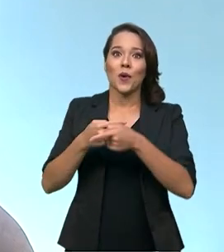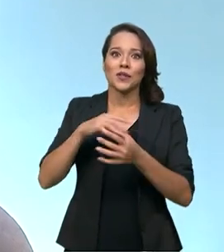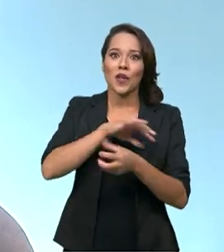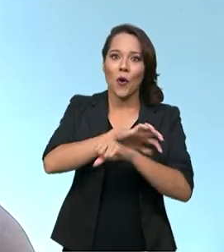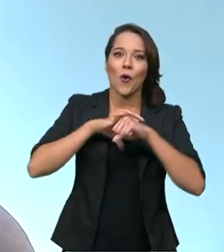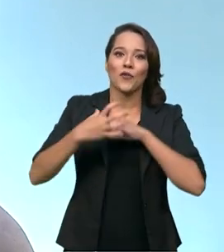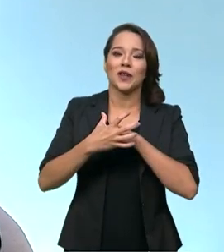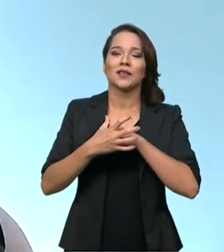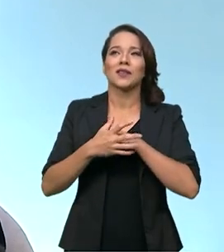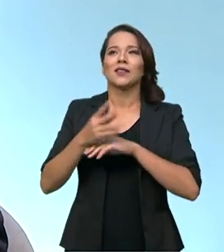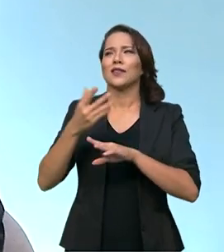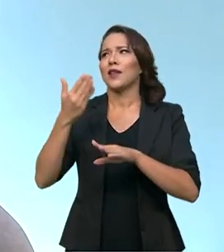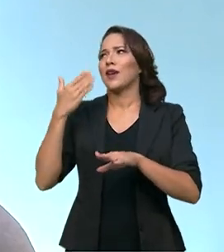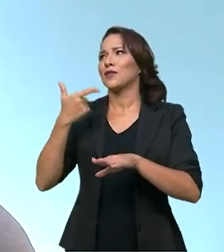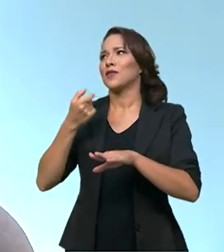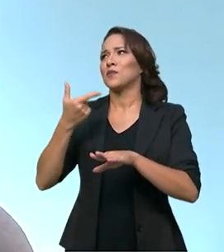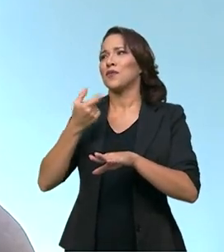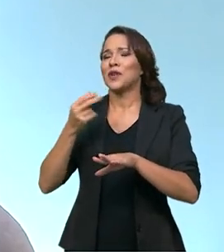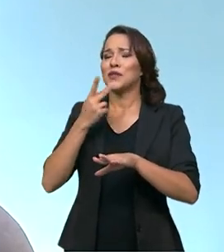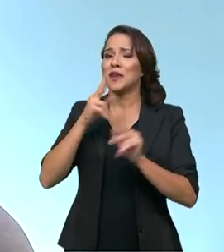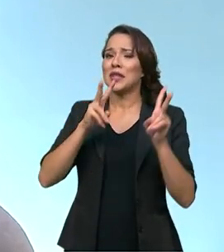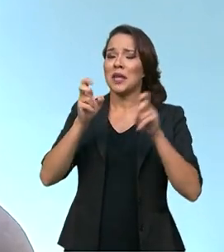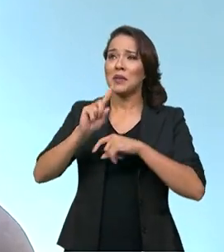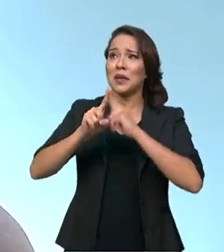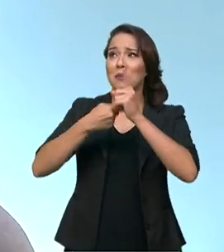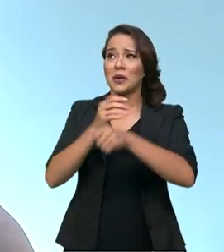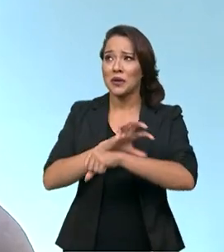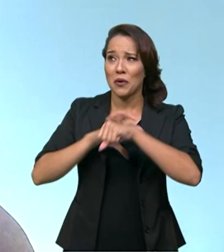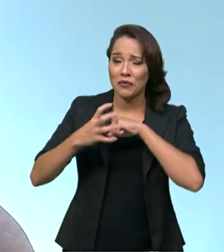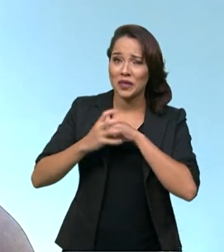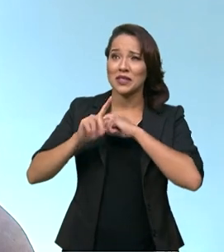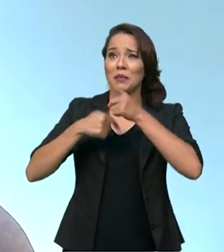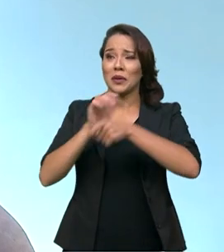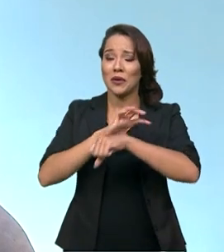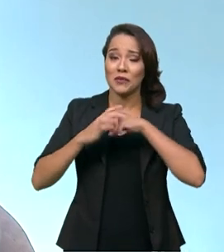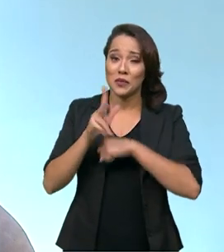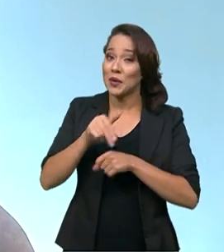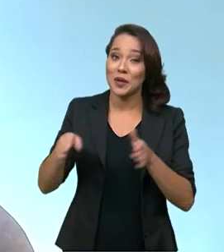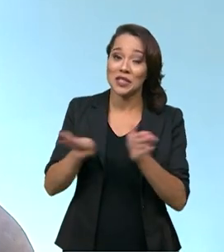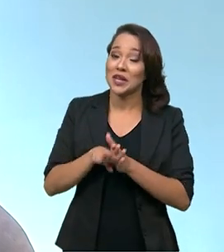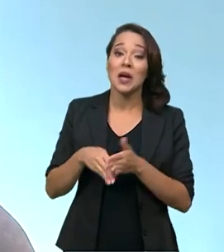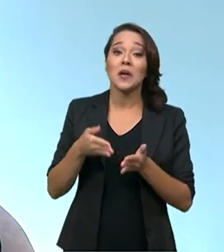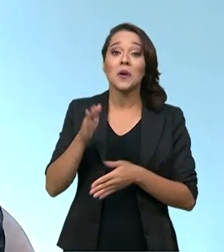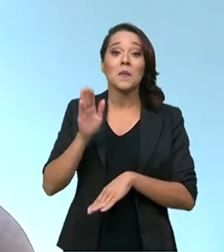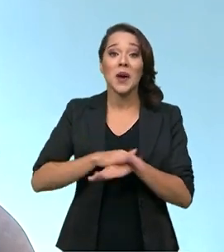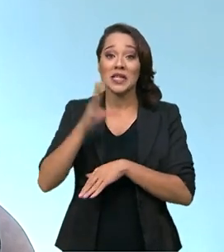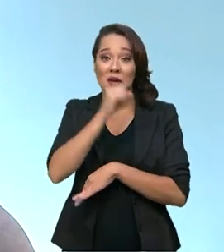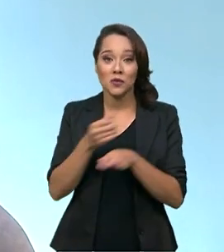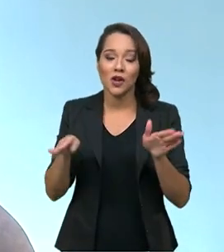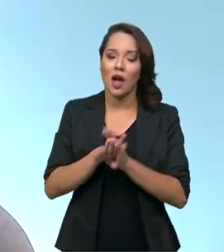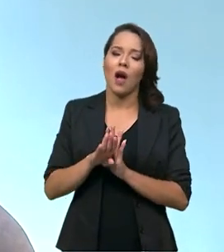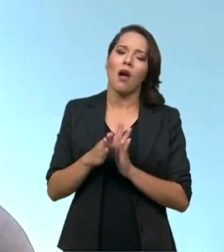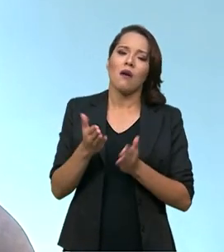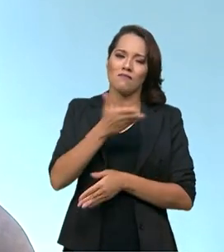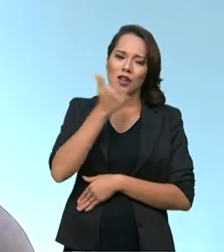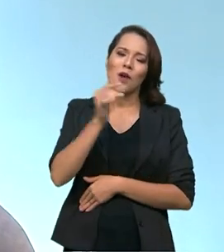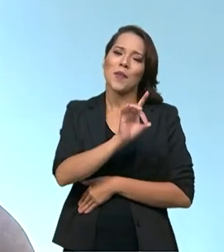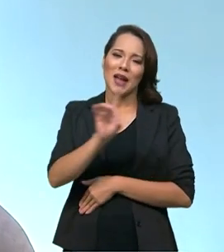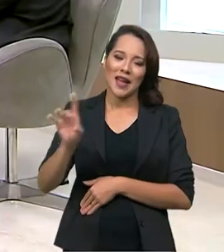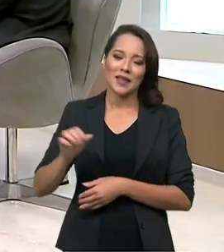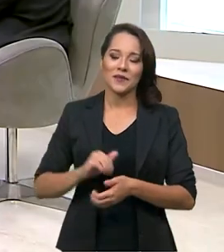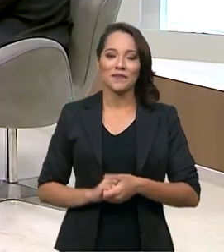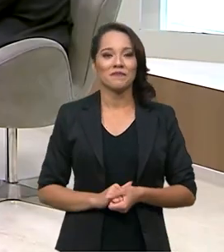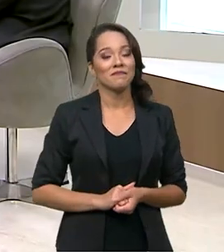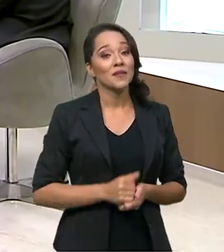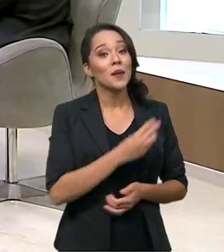que se fala desde 2020. Ele nunca chega. E o mais rápido que ele chegar é melhor para cada um de nós.